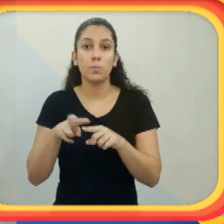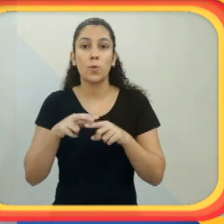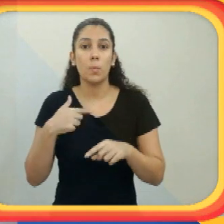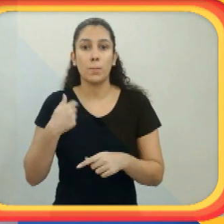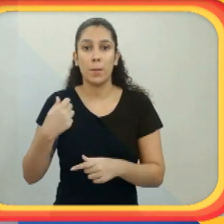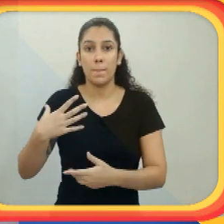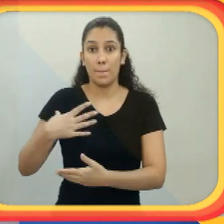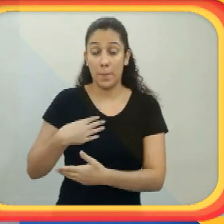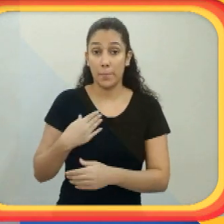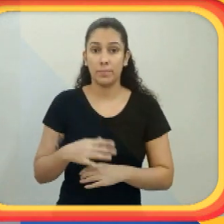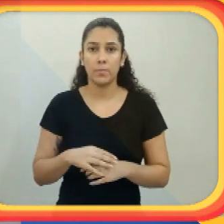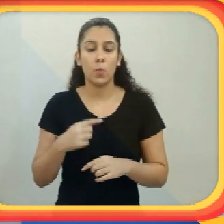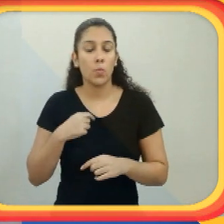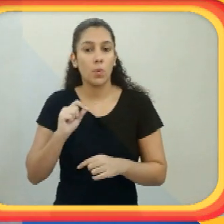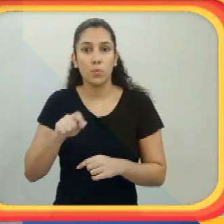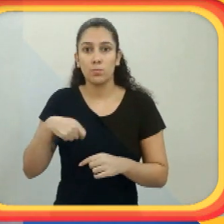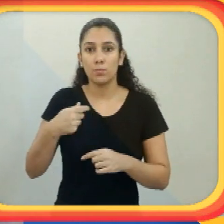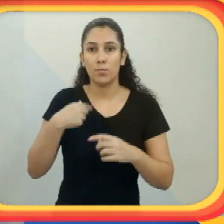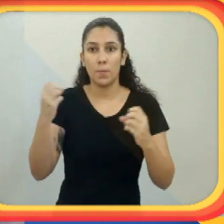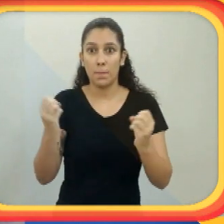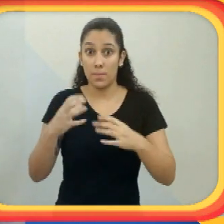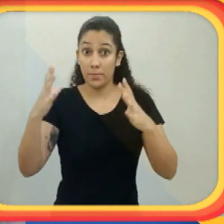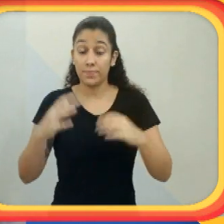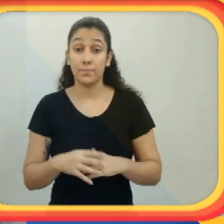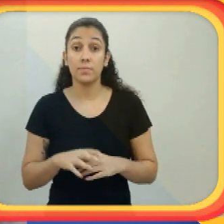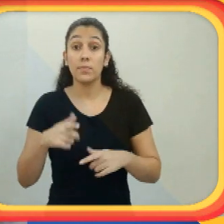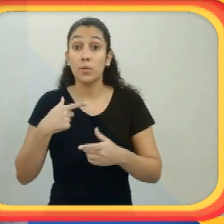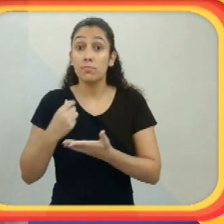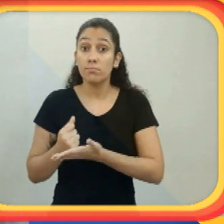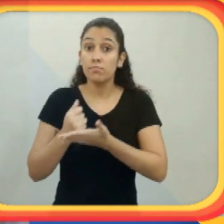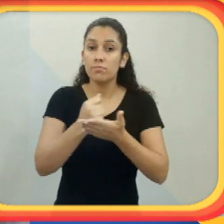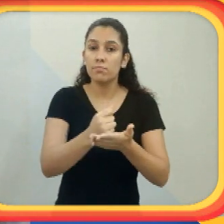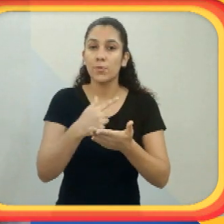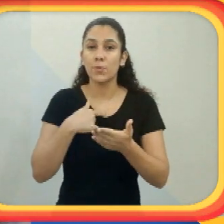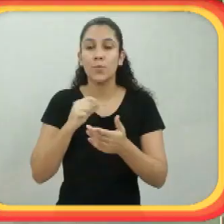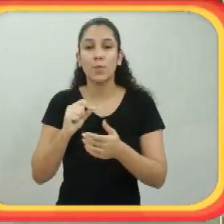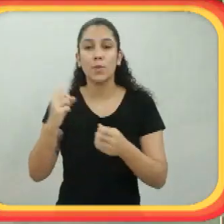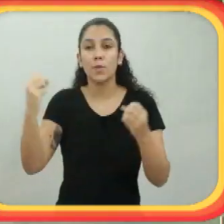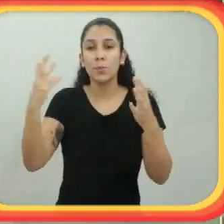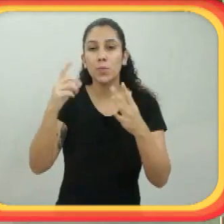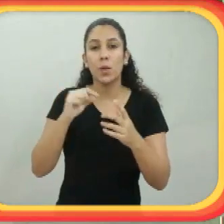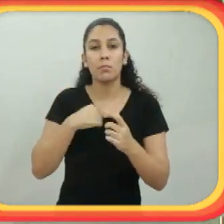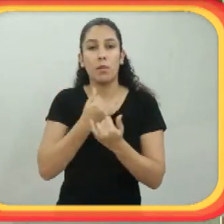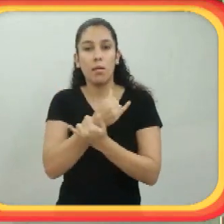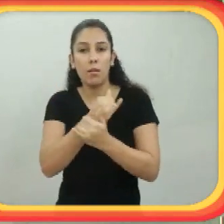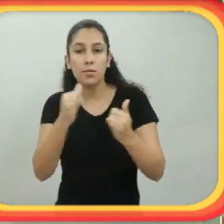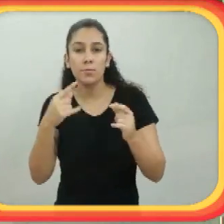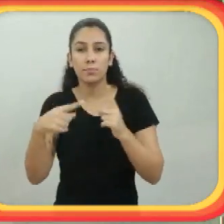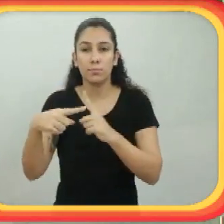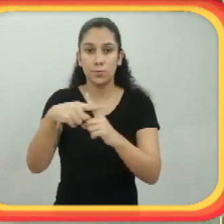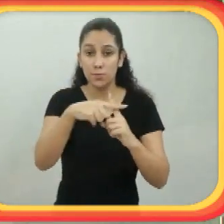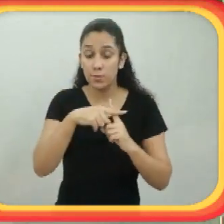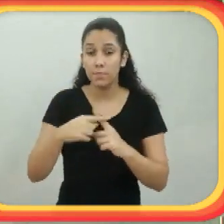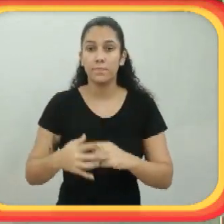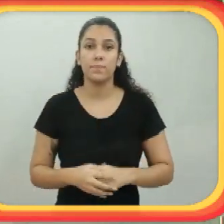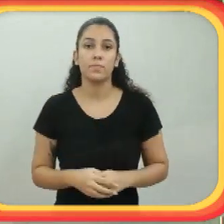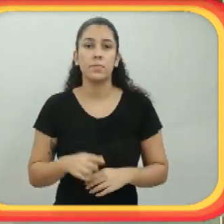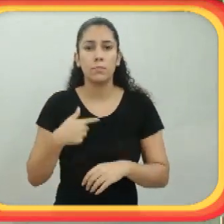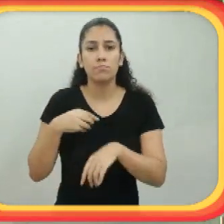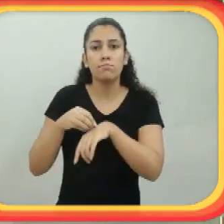rosinha, linda. Nem ficou na incubadora, nem nada. Foi direto para o meu peito mamar.